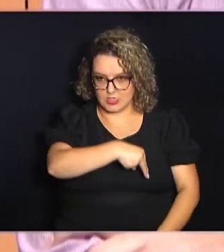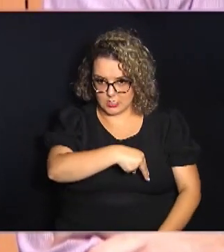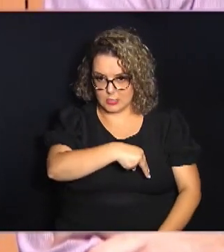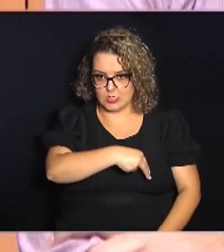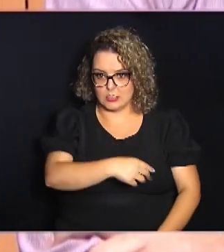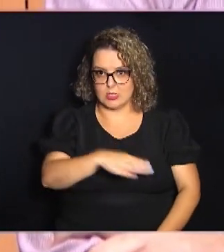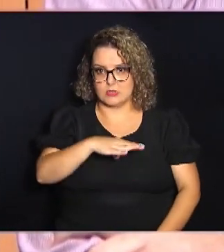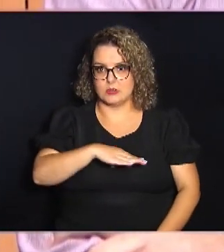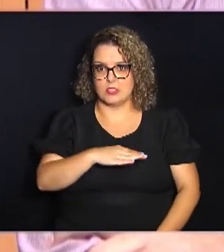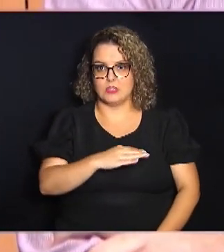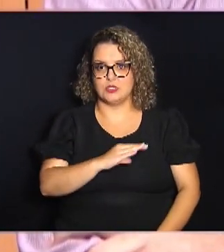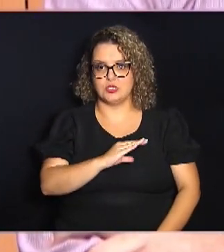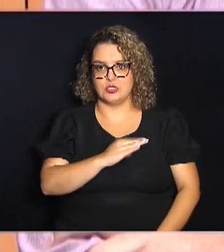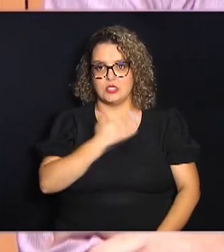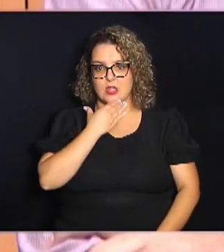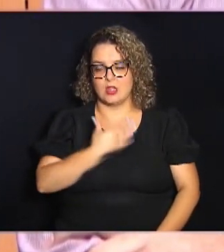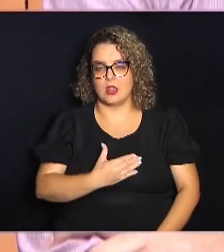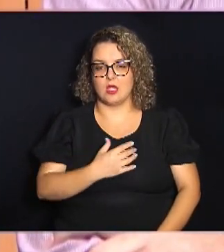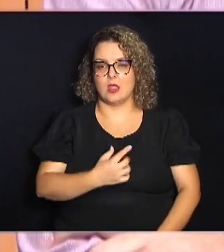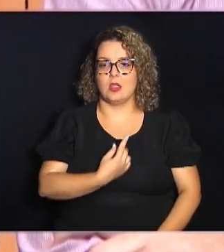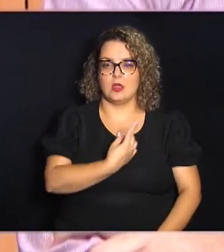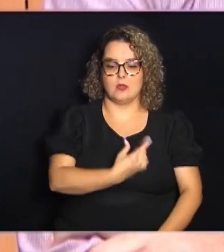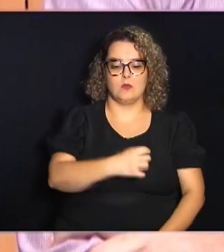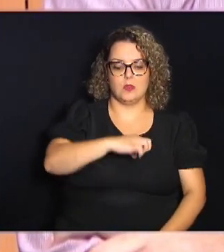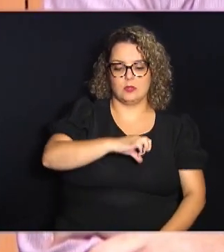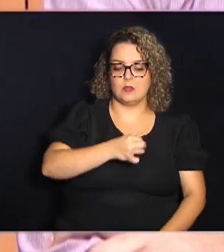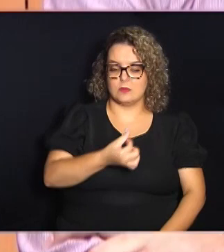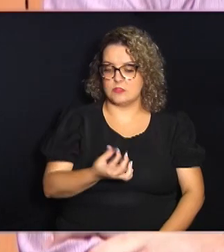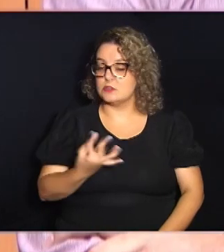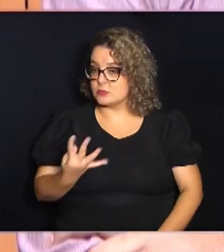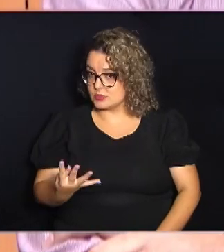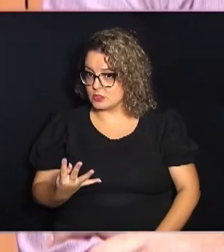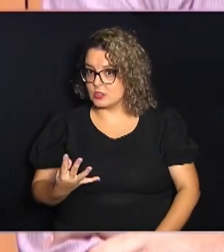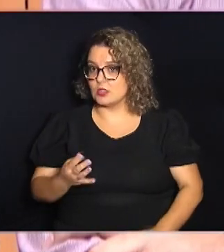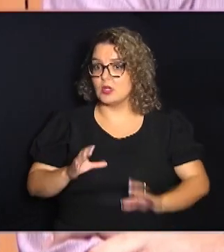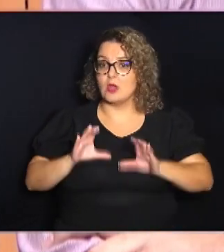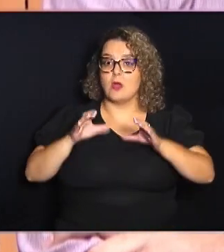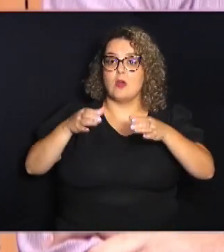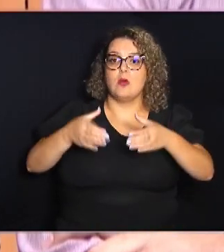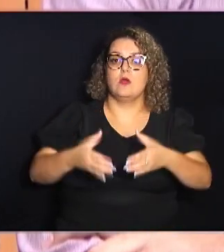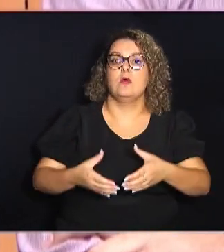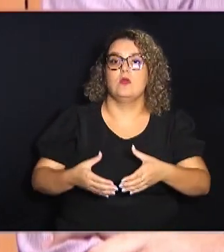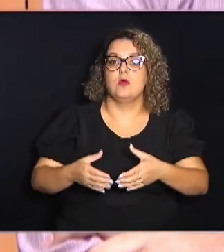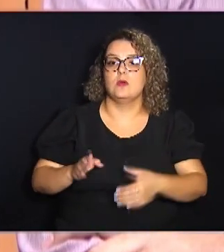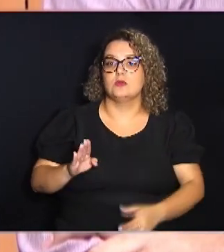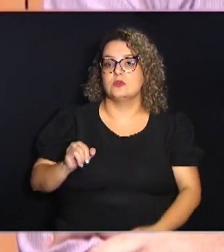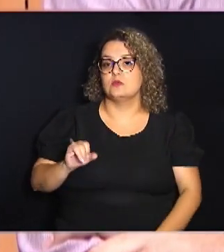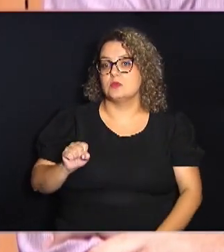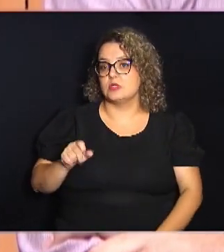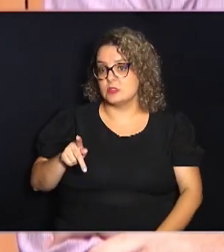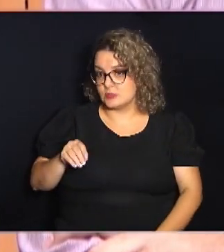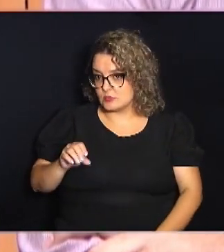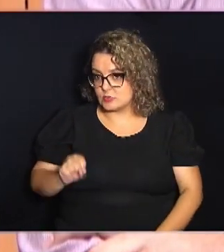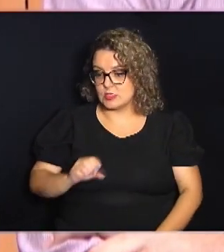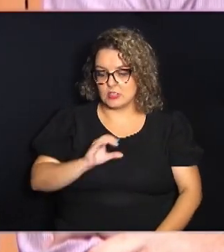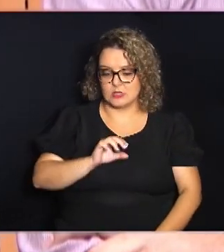E dois anos depois, em 1964, a Conferência Nacional dos Bios do Brasil, a CNBB,